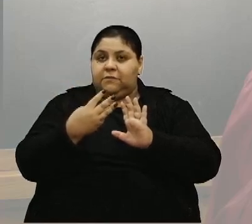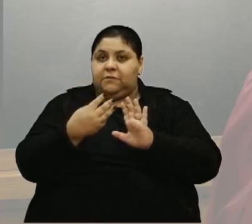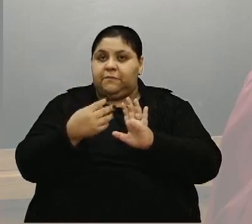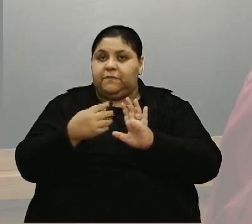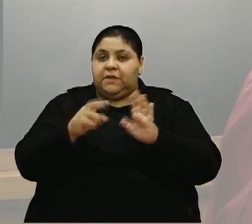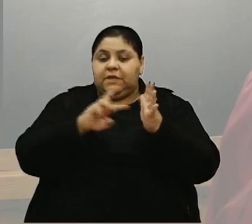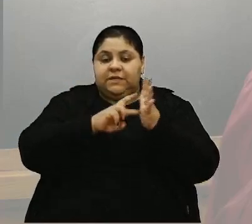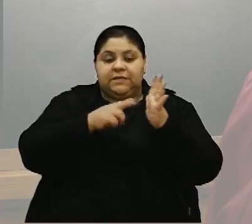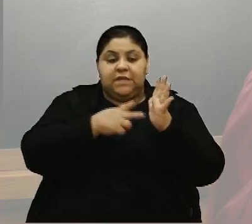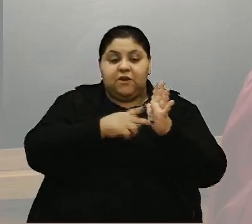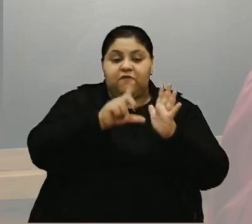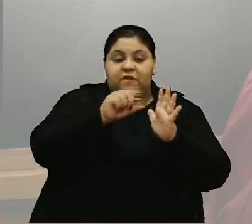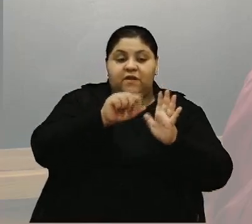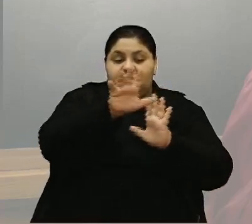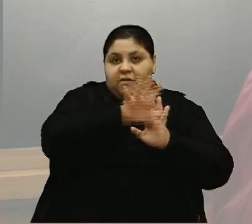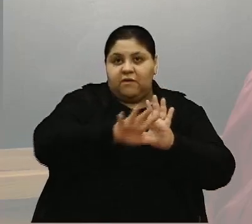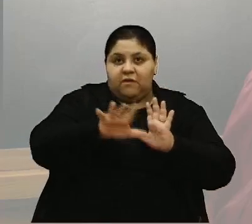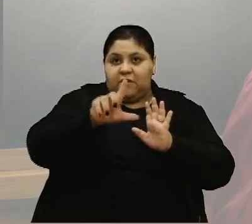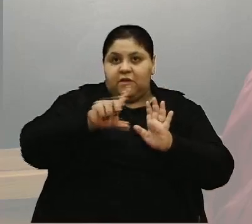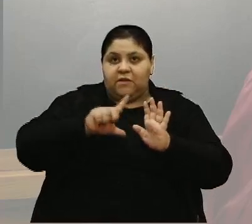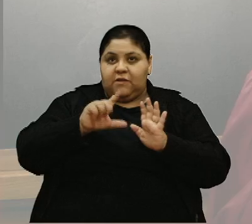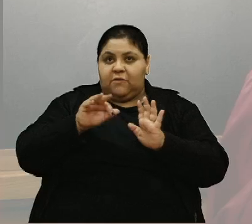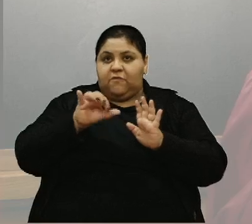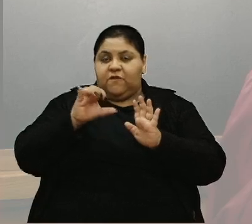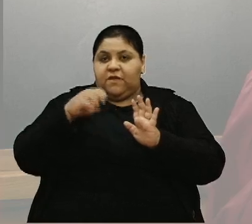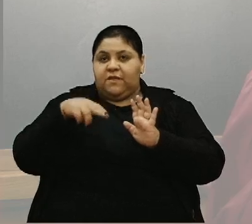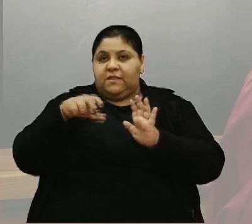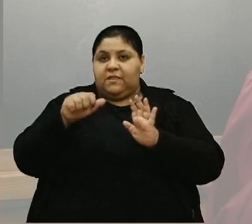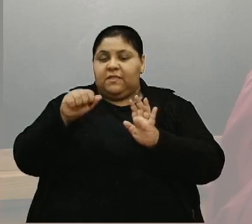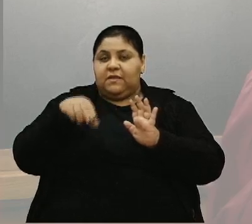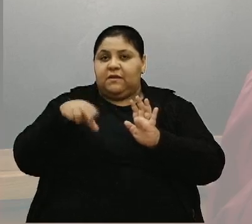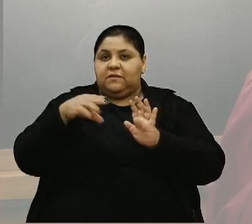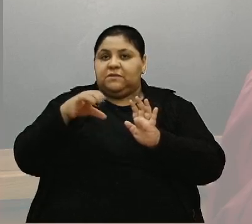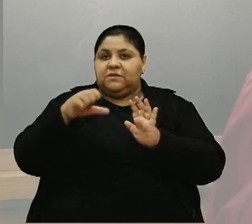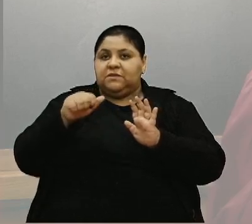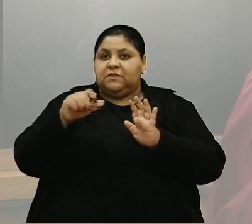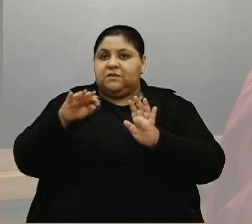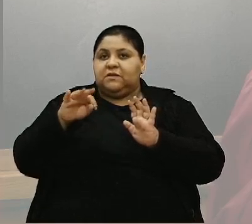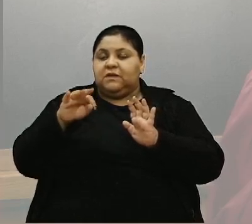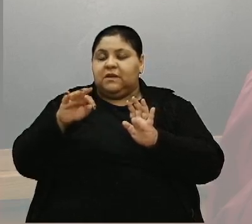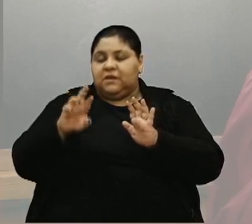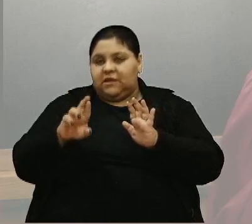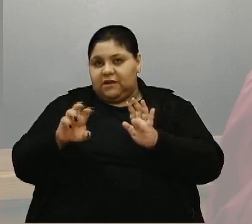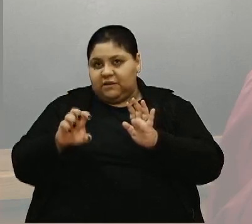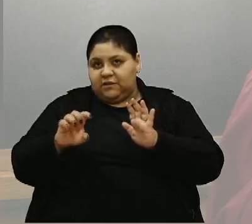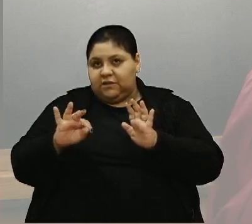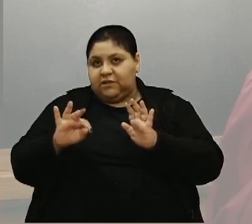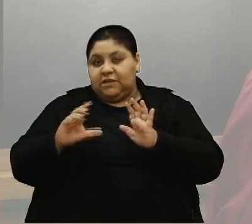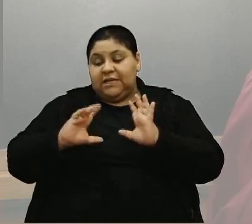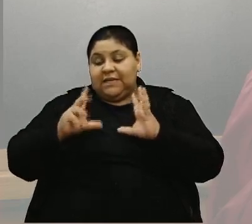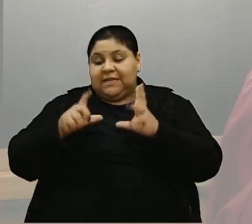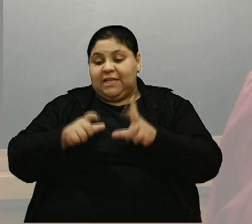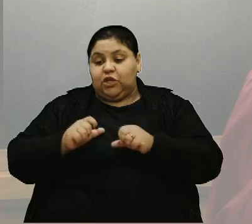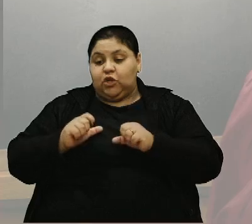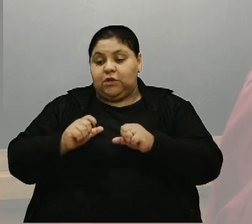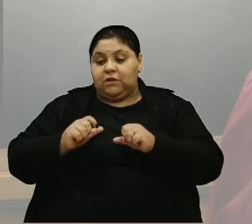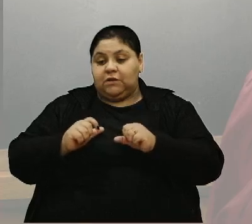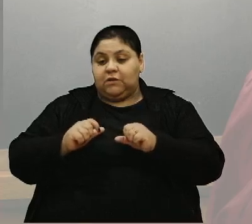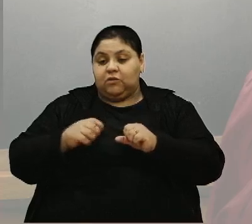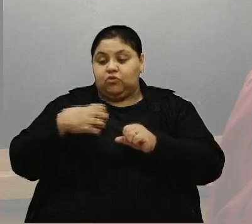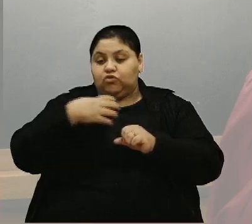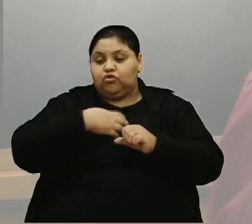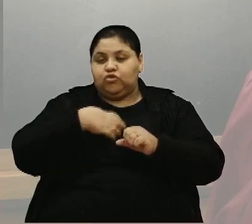falei que tem no financiar, incluindo todas as manifestações culturais, ou quase todas, que esta